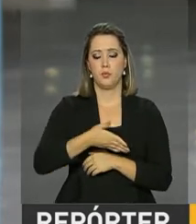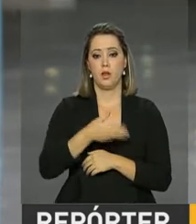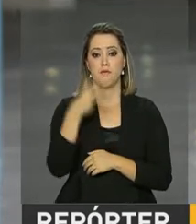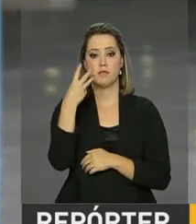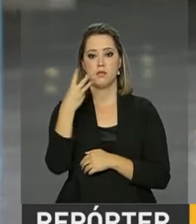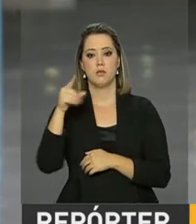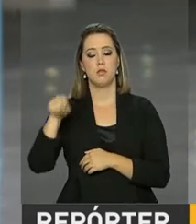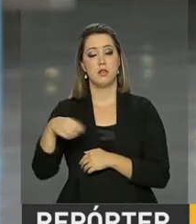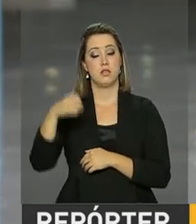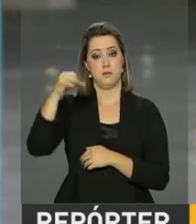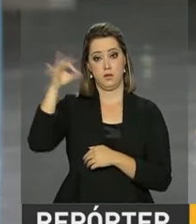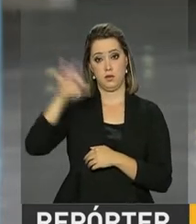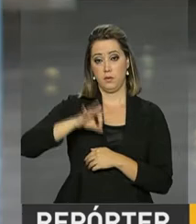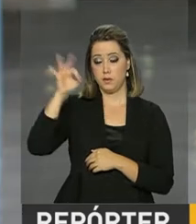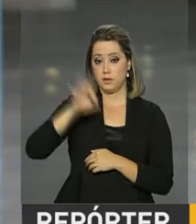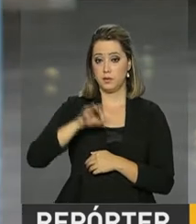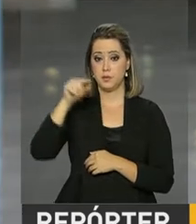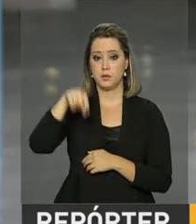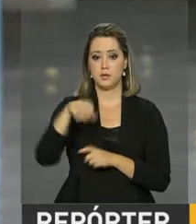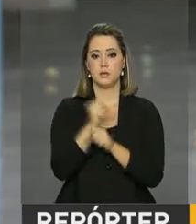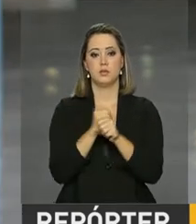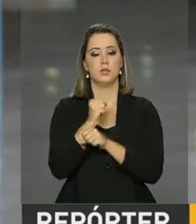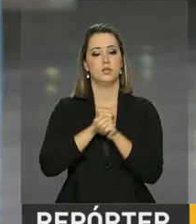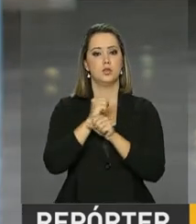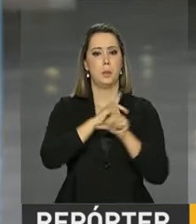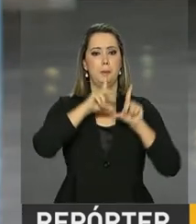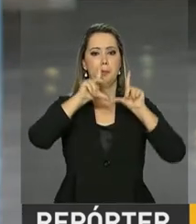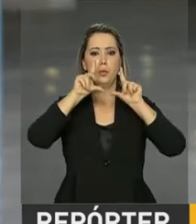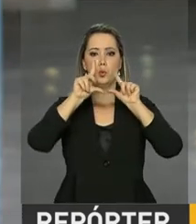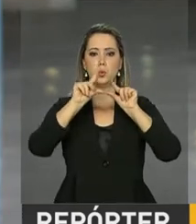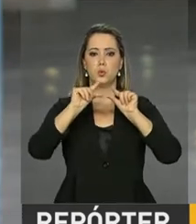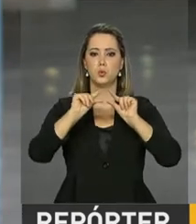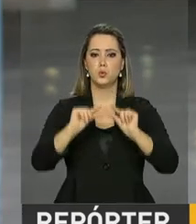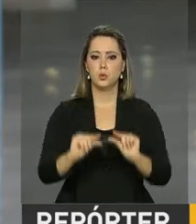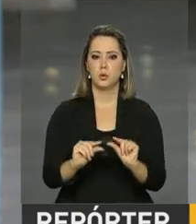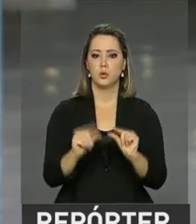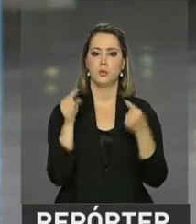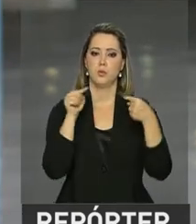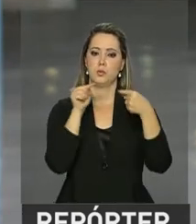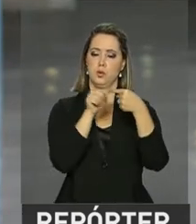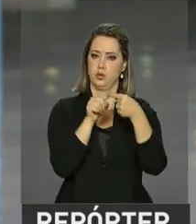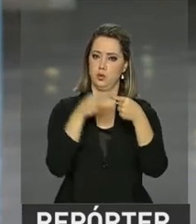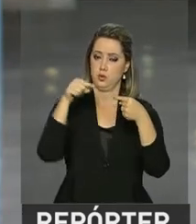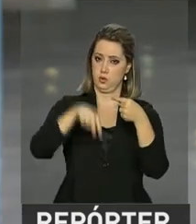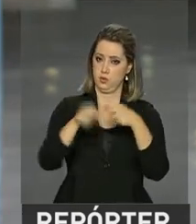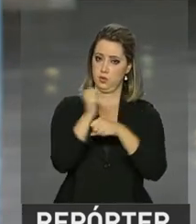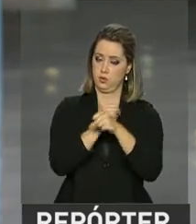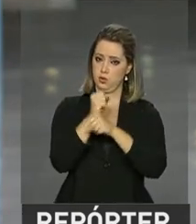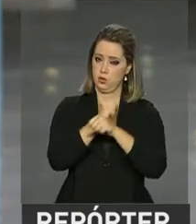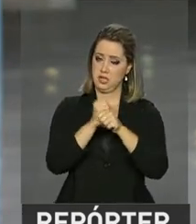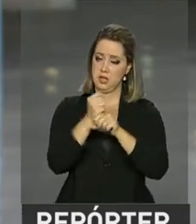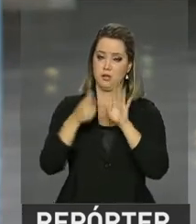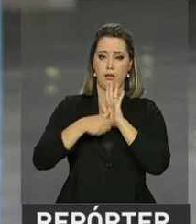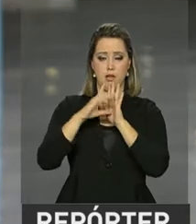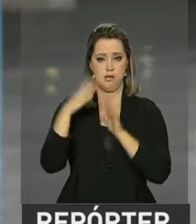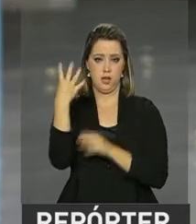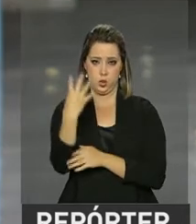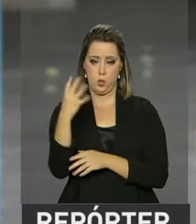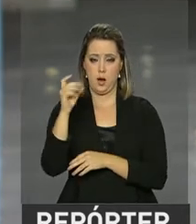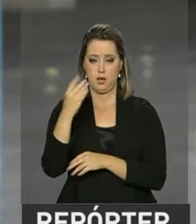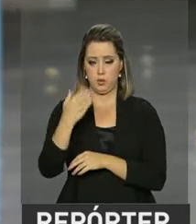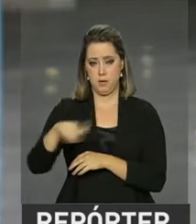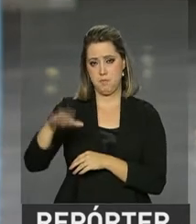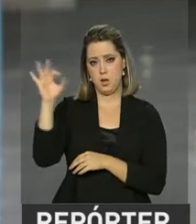,90% este ano, portanto, abaixo da meta central da inflação para este ano prevista pelo governo, que é de 4